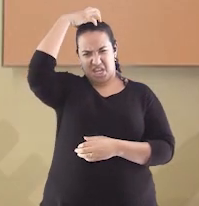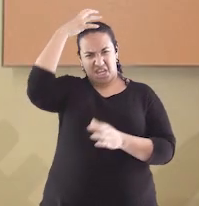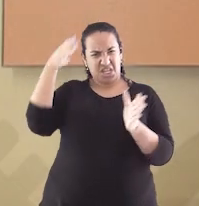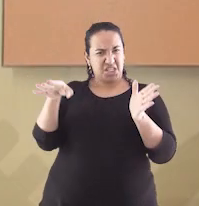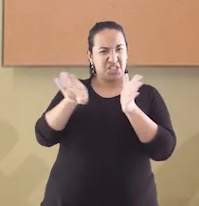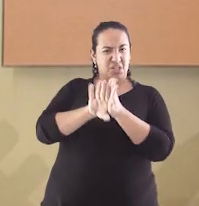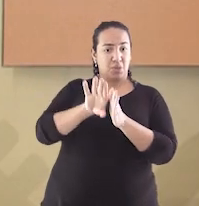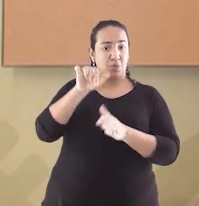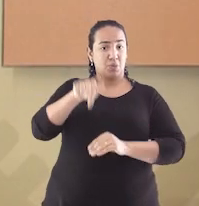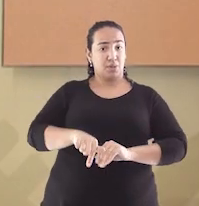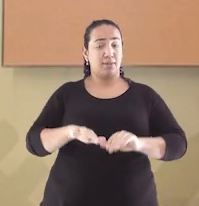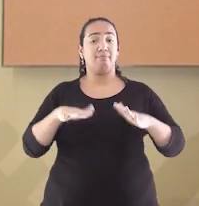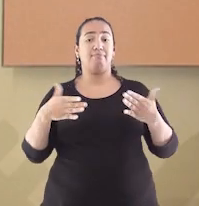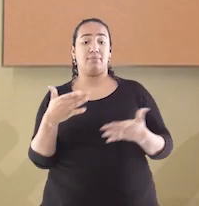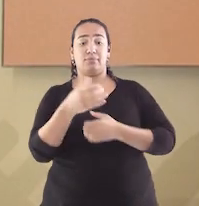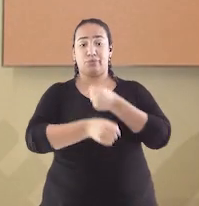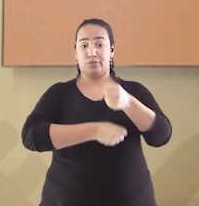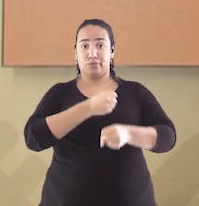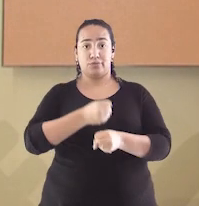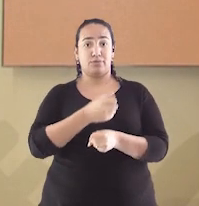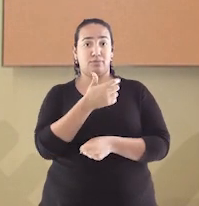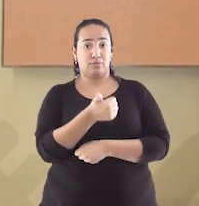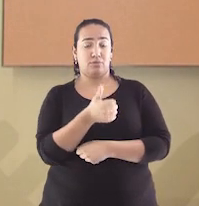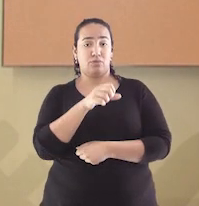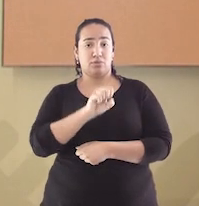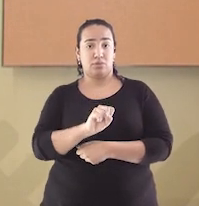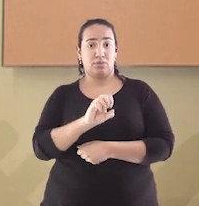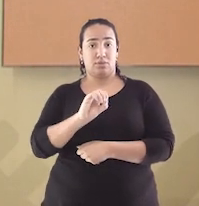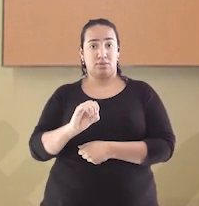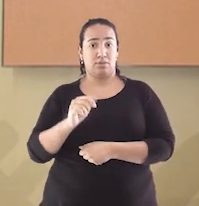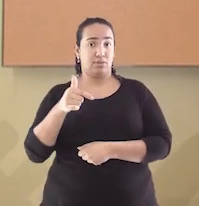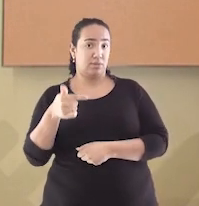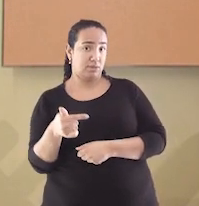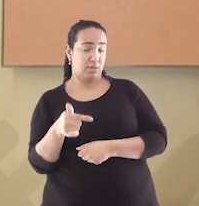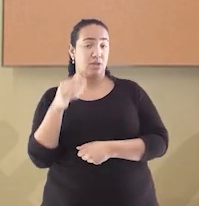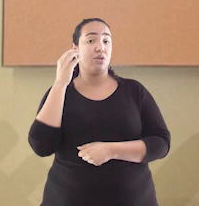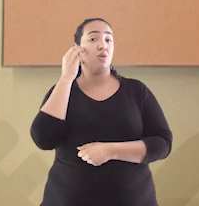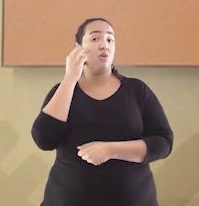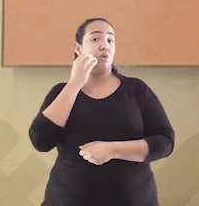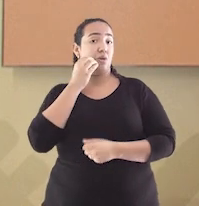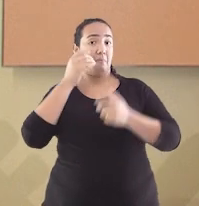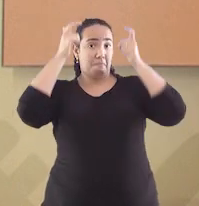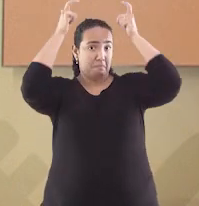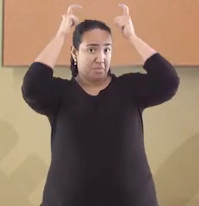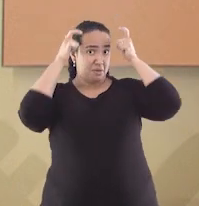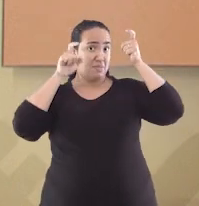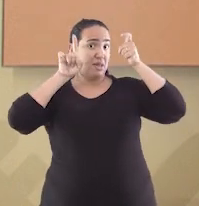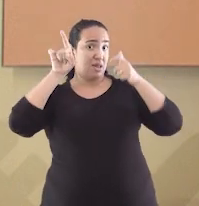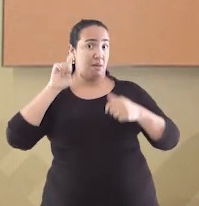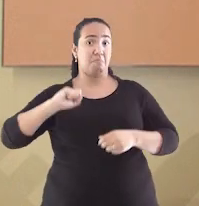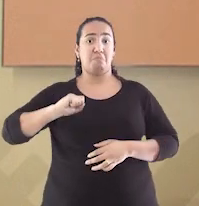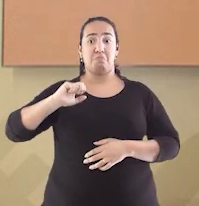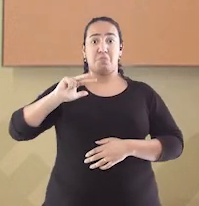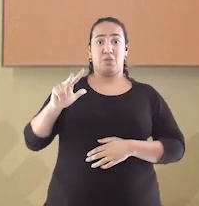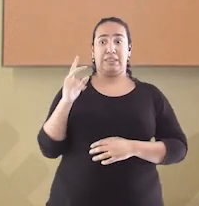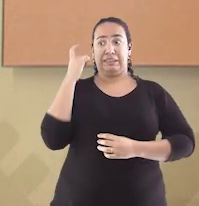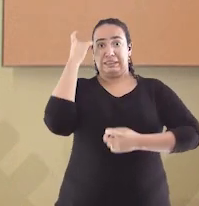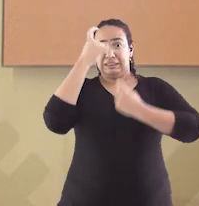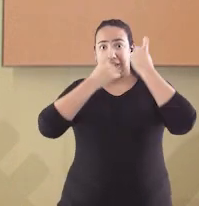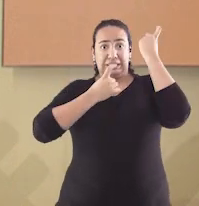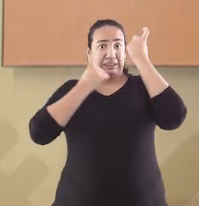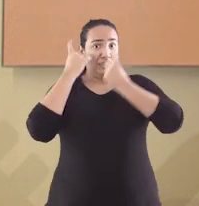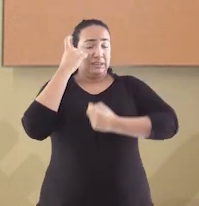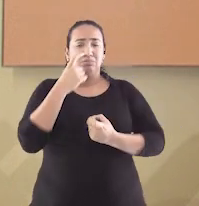aqui? Em 1807, lá em Portugal, Dom João, que na época era o príncipe regente, estava preocupadíssimo.